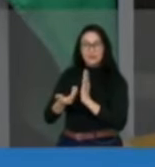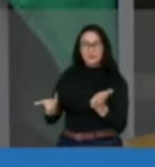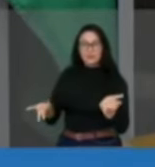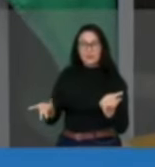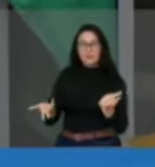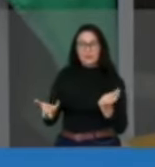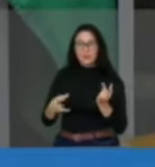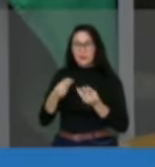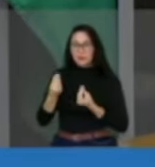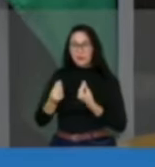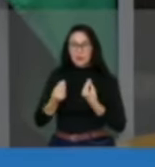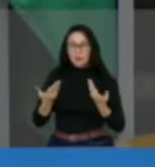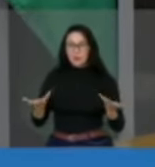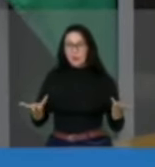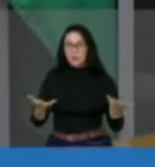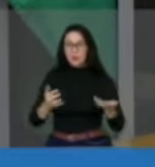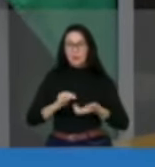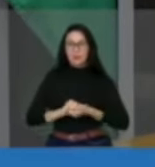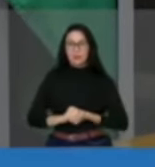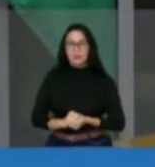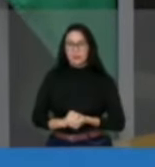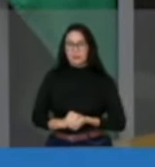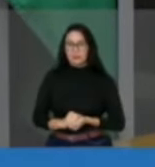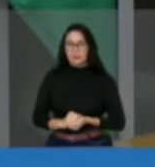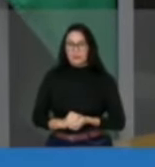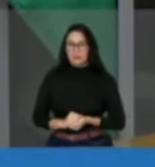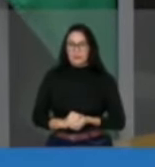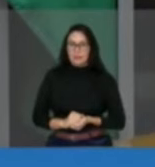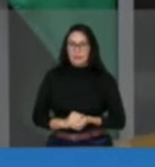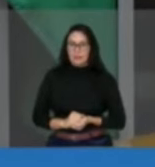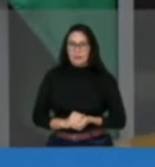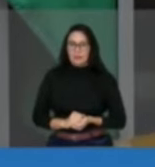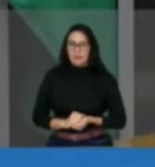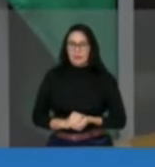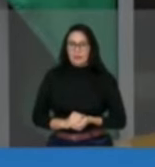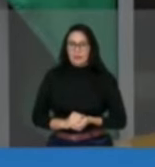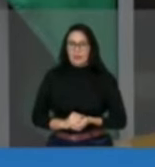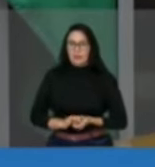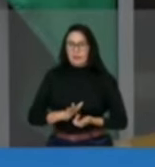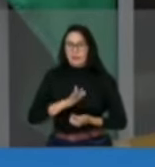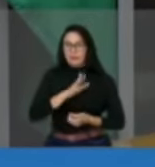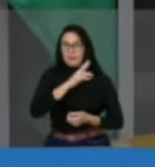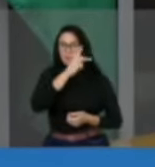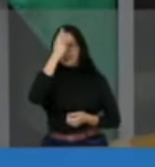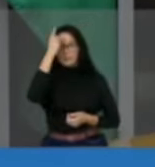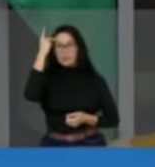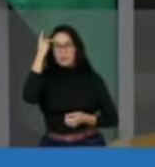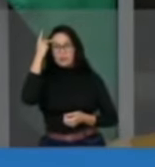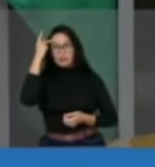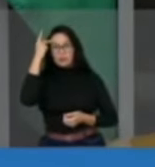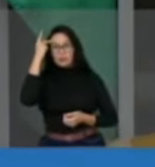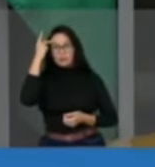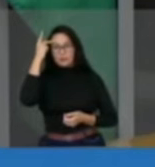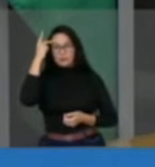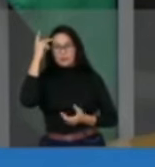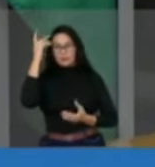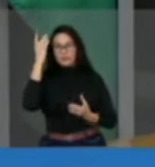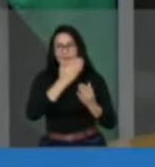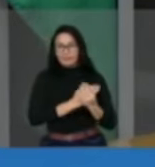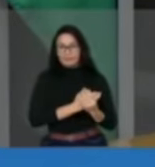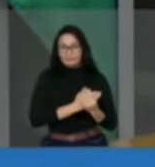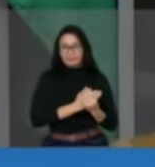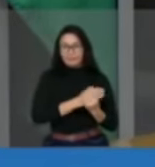Deputados. What? Quem pede para instaurar o inquérito, senhor presidente? Flávio Dino.